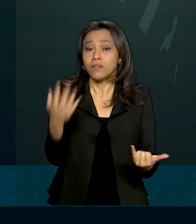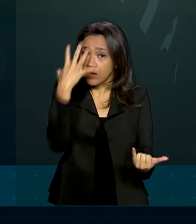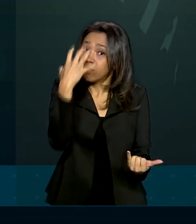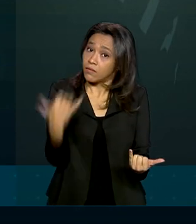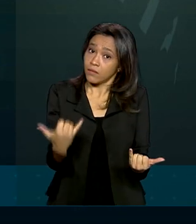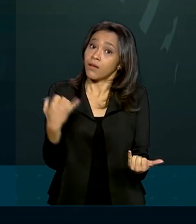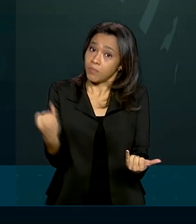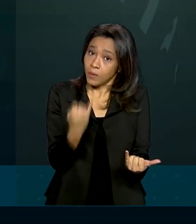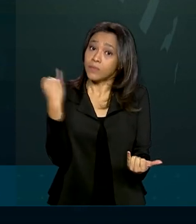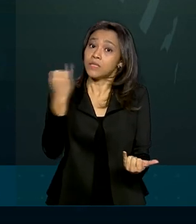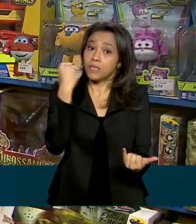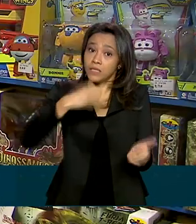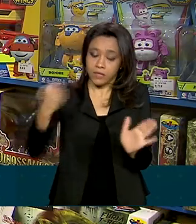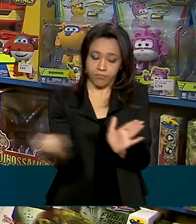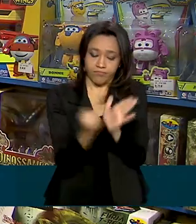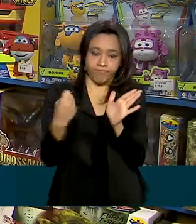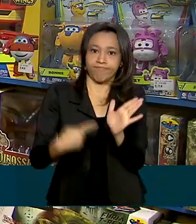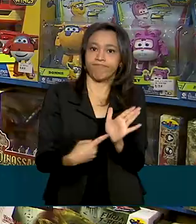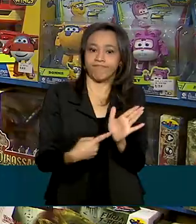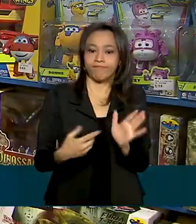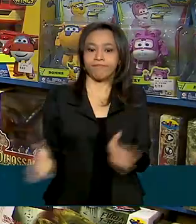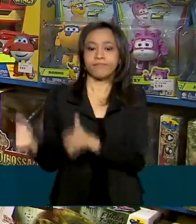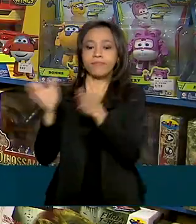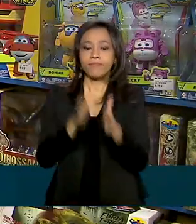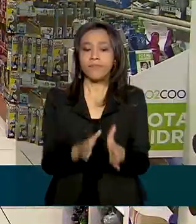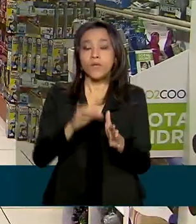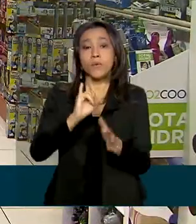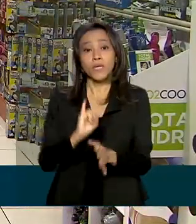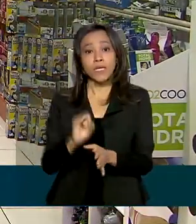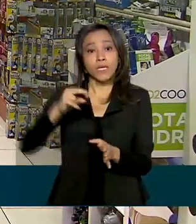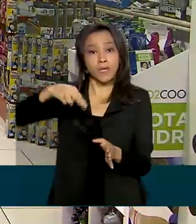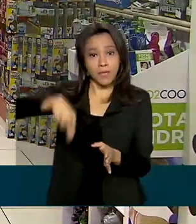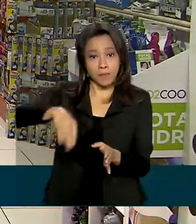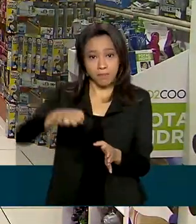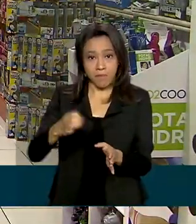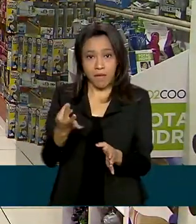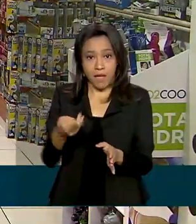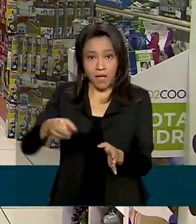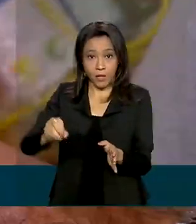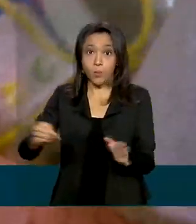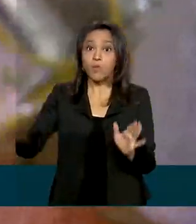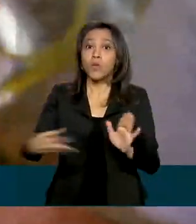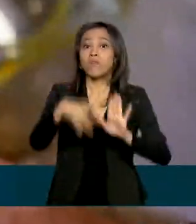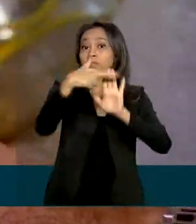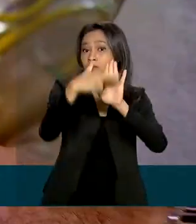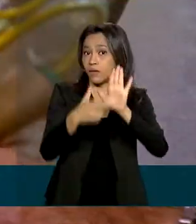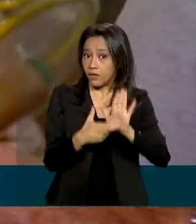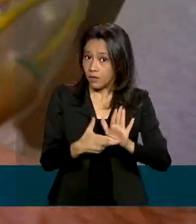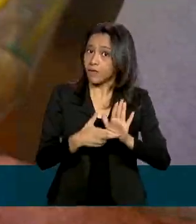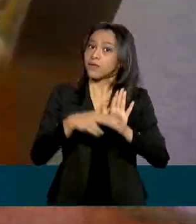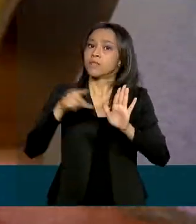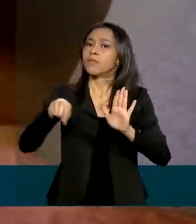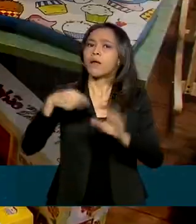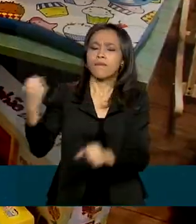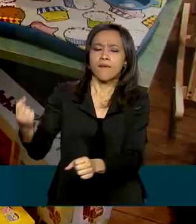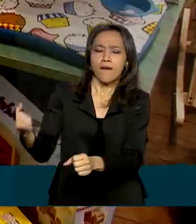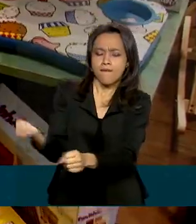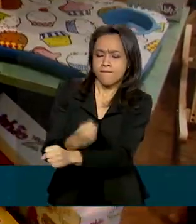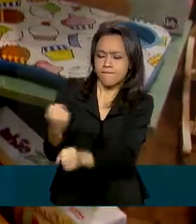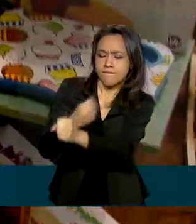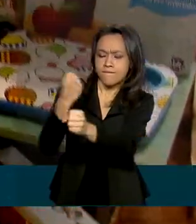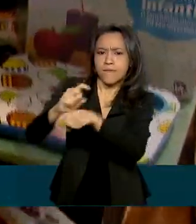é importante essa questão da certificação. O Inmetro publicou uma nova portaria com regulamentos técnicos para a fabricação,